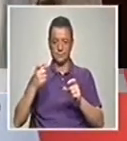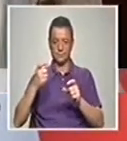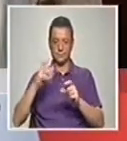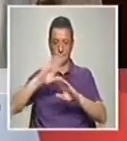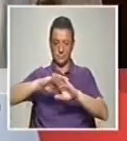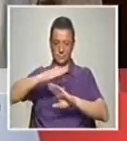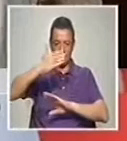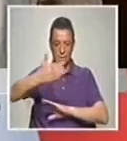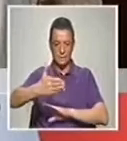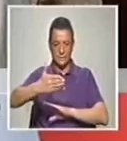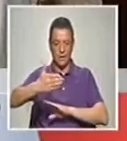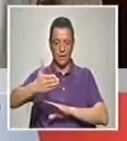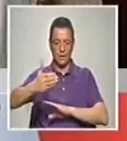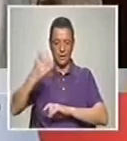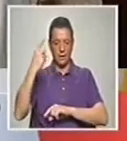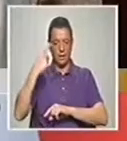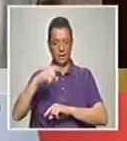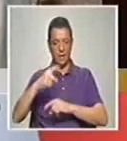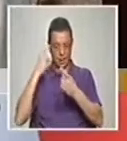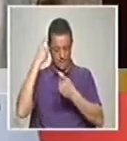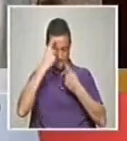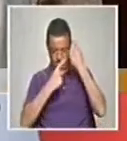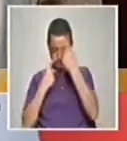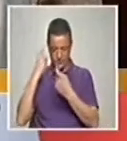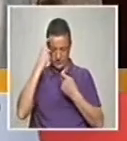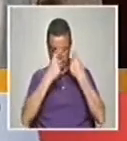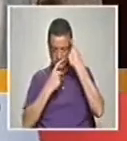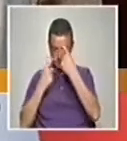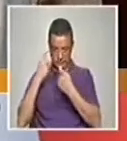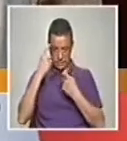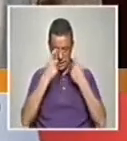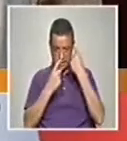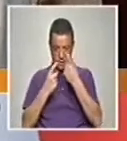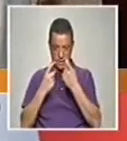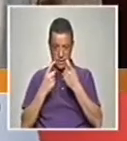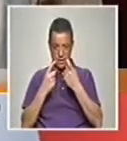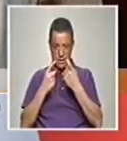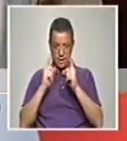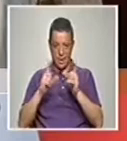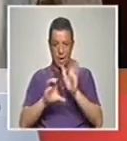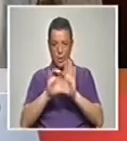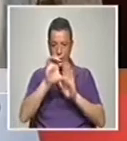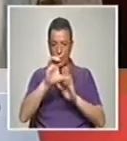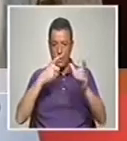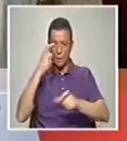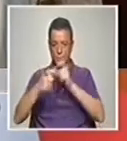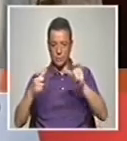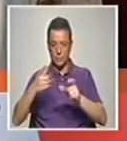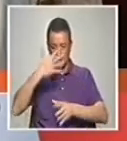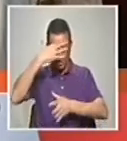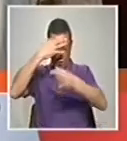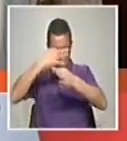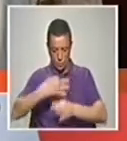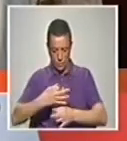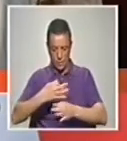lá, acima de tudo, a refletir. Isto é um exercício de reflexão sobre a condição humana e sobre o comportamento